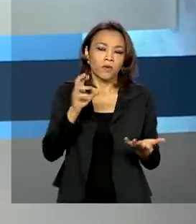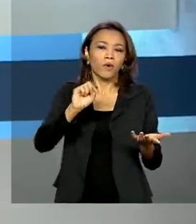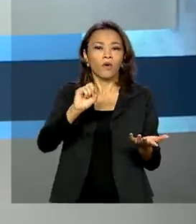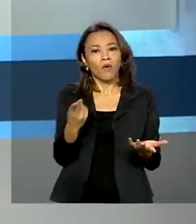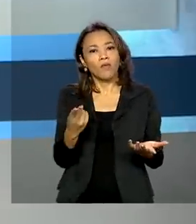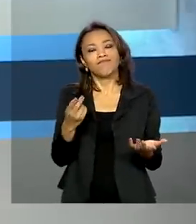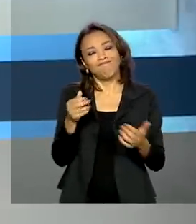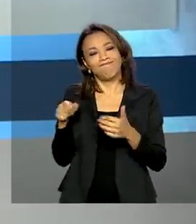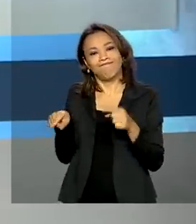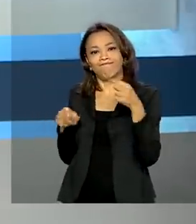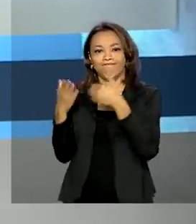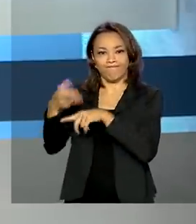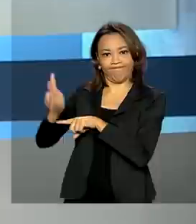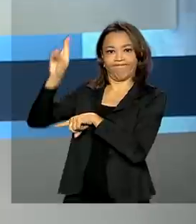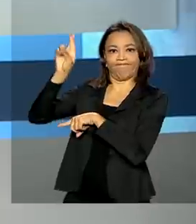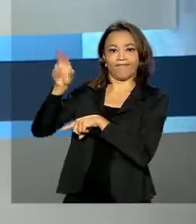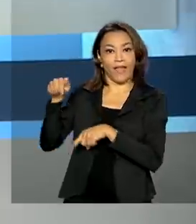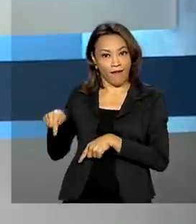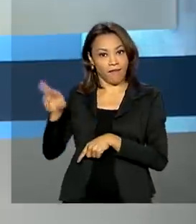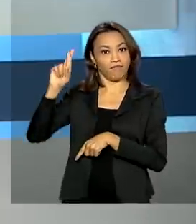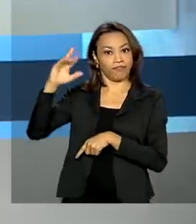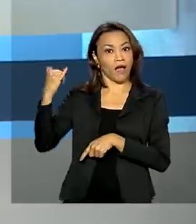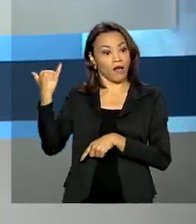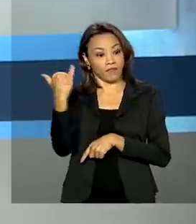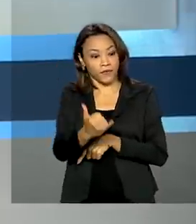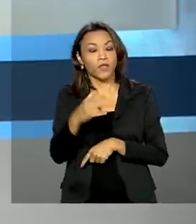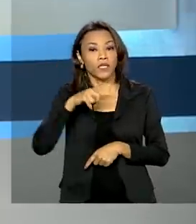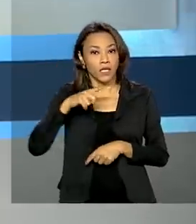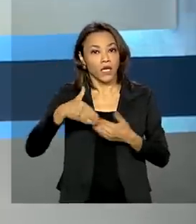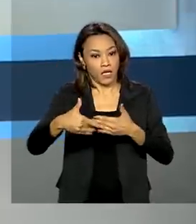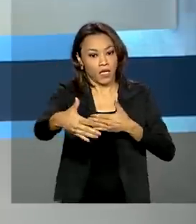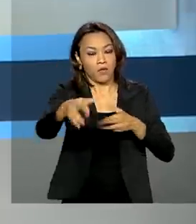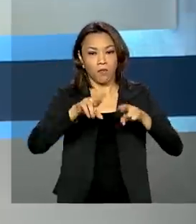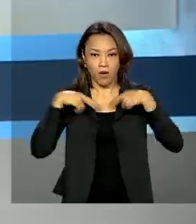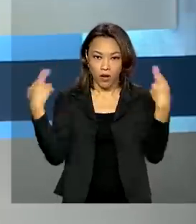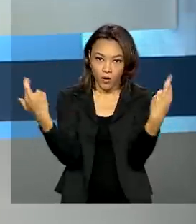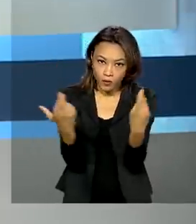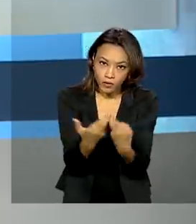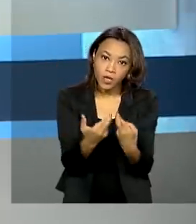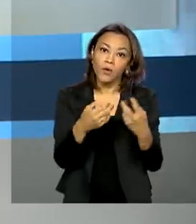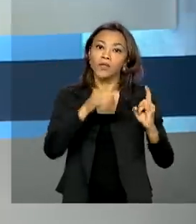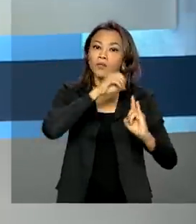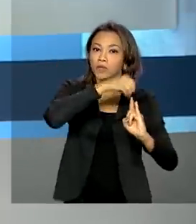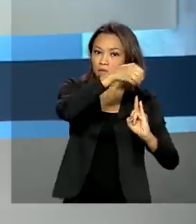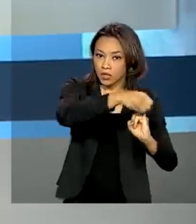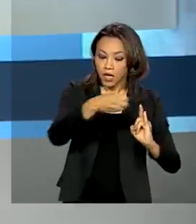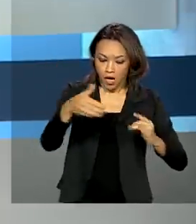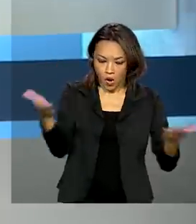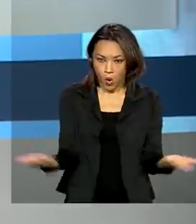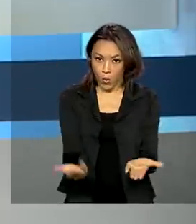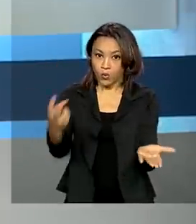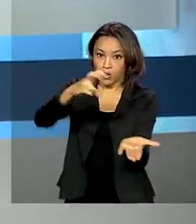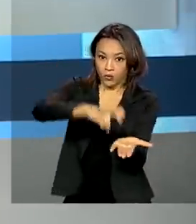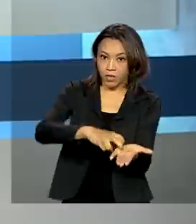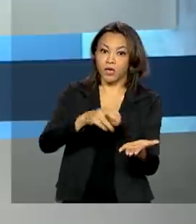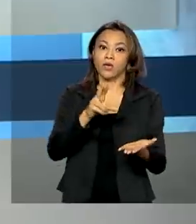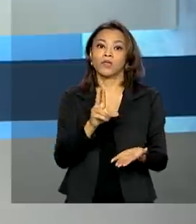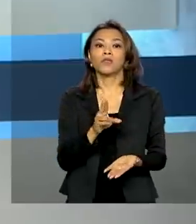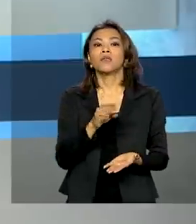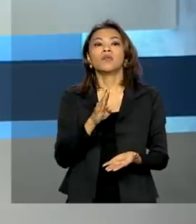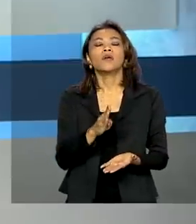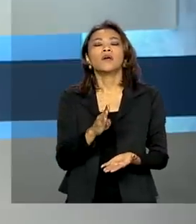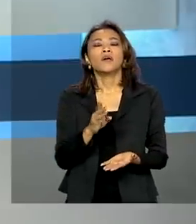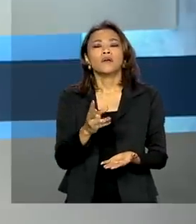junto à agência. A Anvisa confirmou que tem uma reunião com representantes do Butantan agora pela manhã às 10 horas.